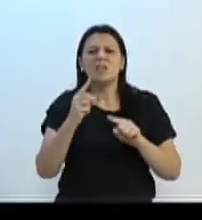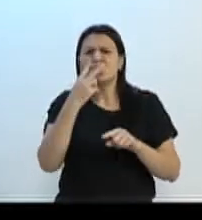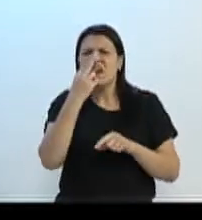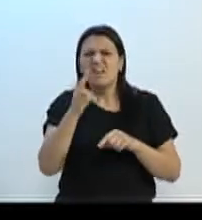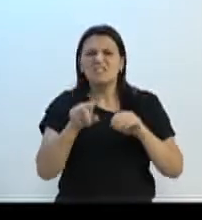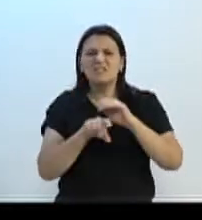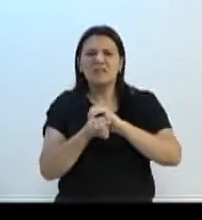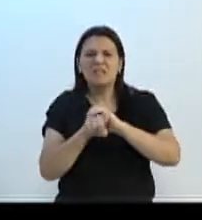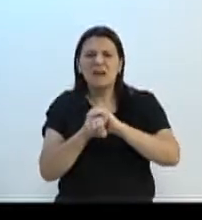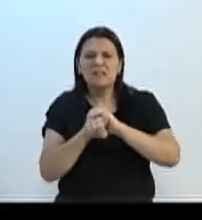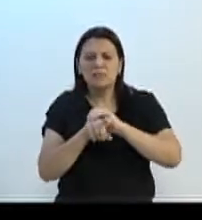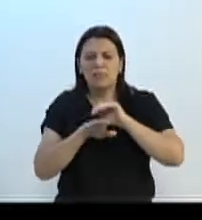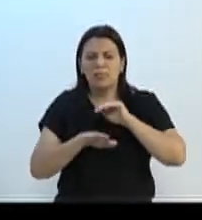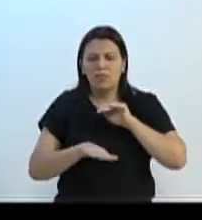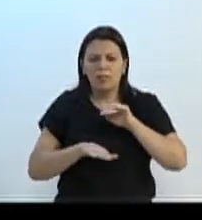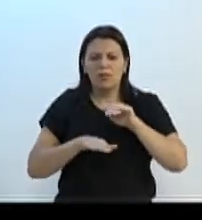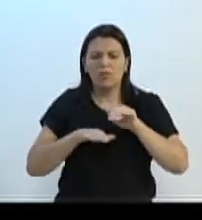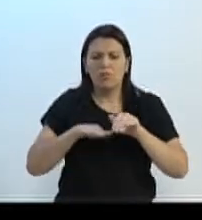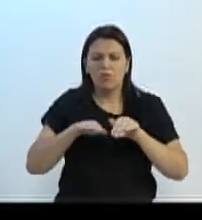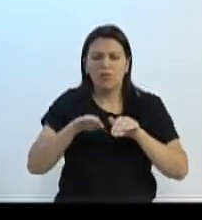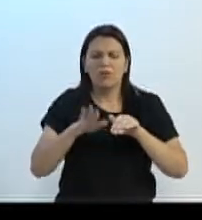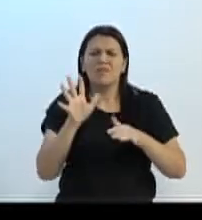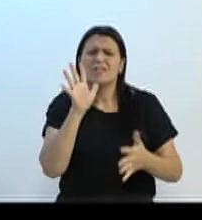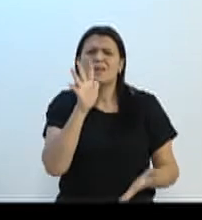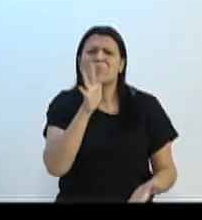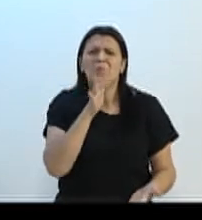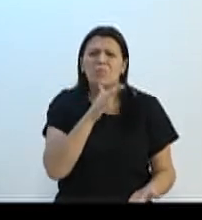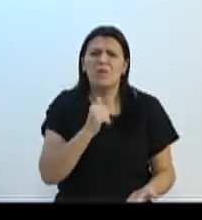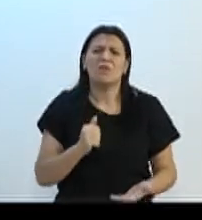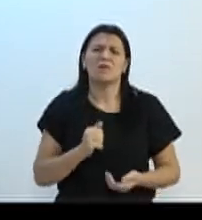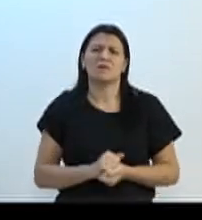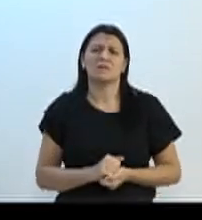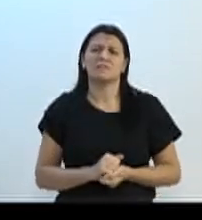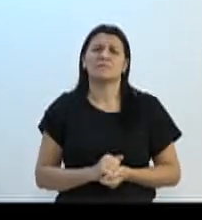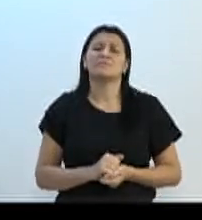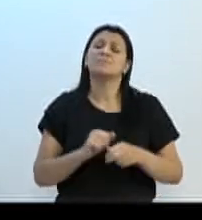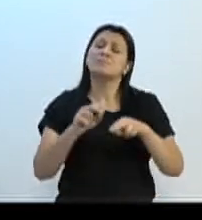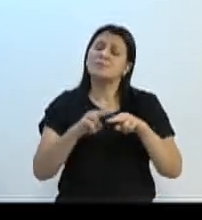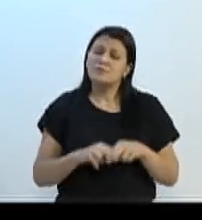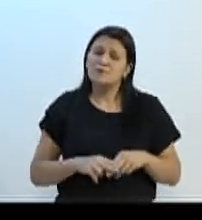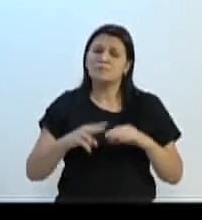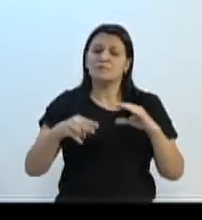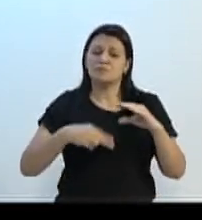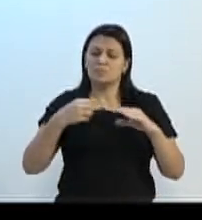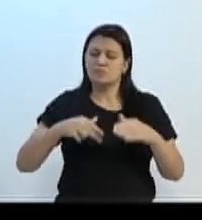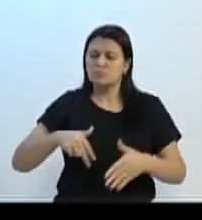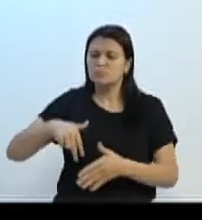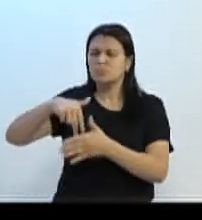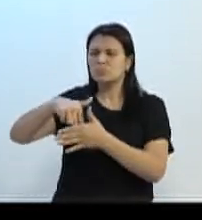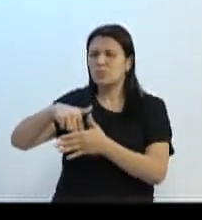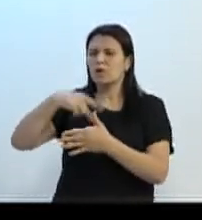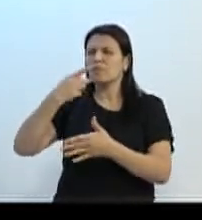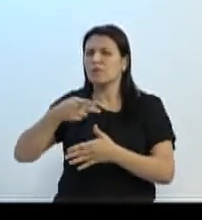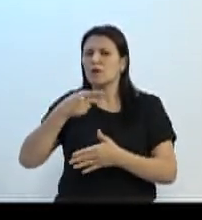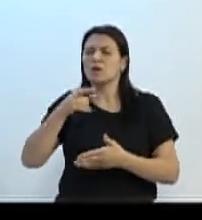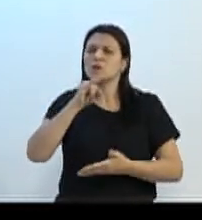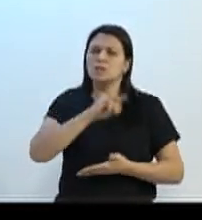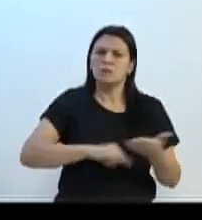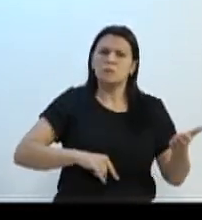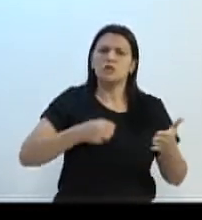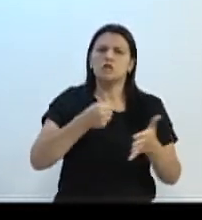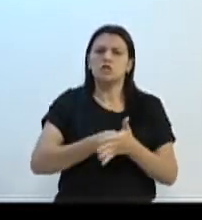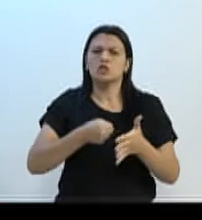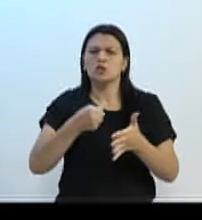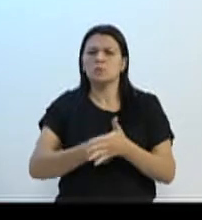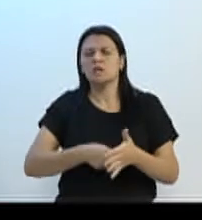infelizmente. Então nós vamos novamente levar essa situação à tribuna da Câmara de Vereadores, temos feito requerimentos, cobranças, cobrado do prefeito,